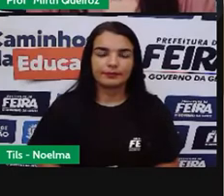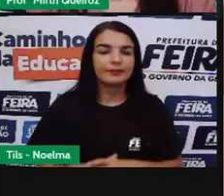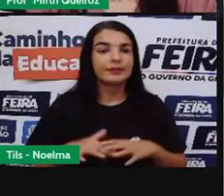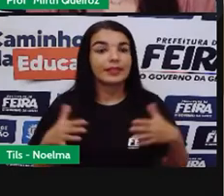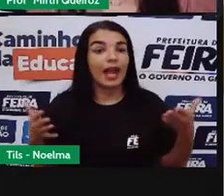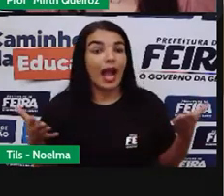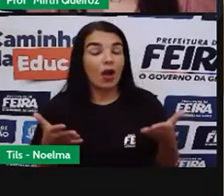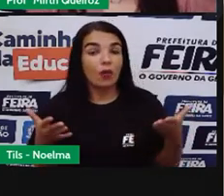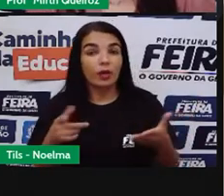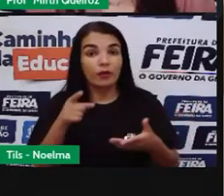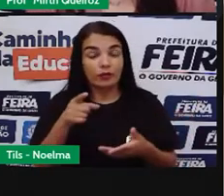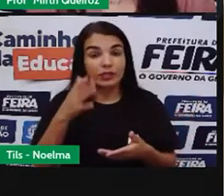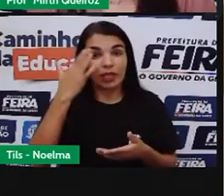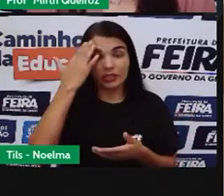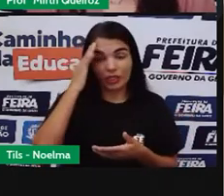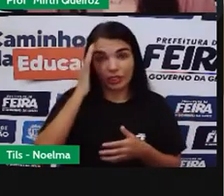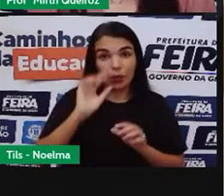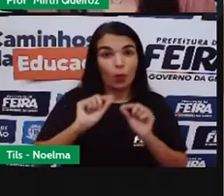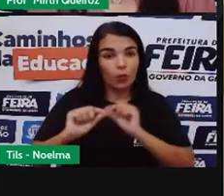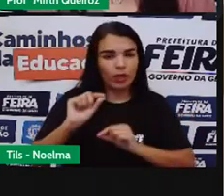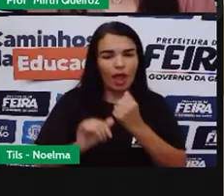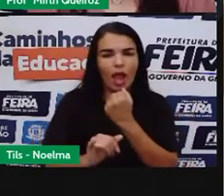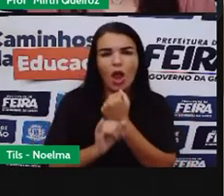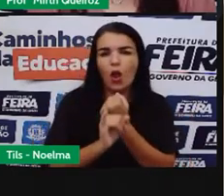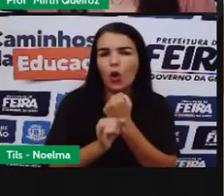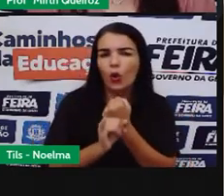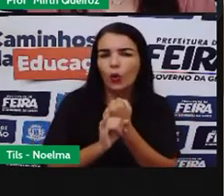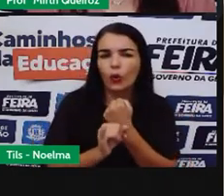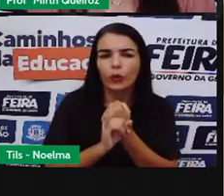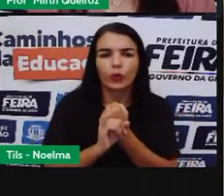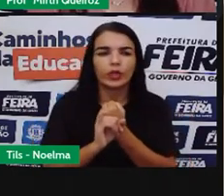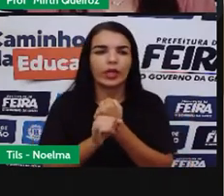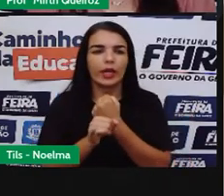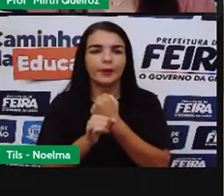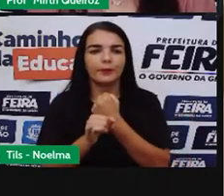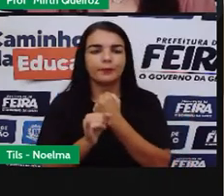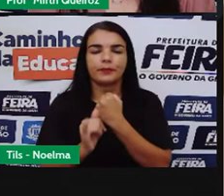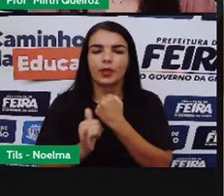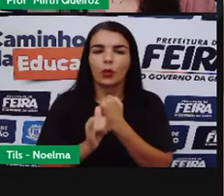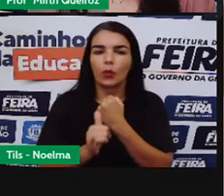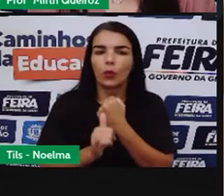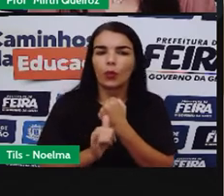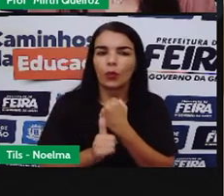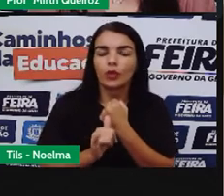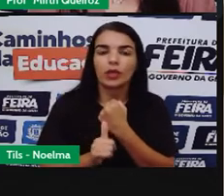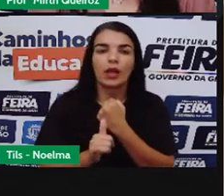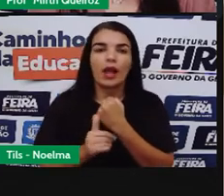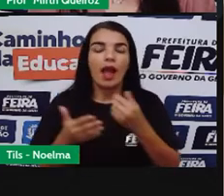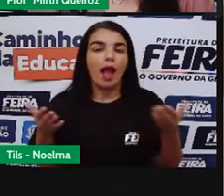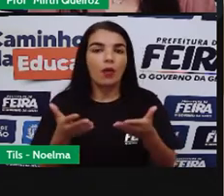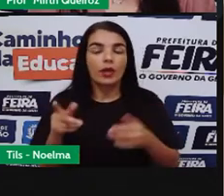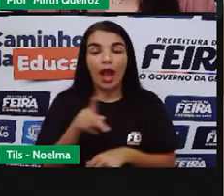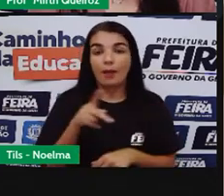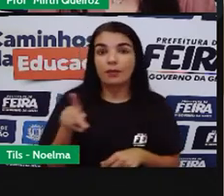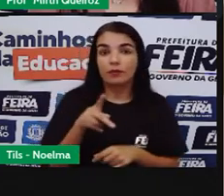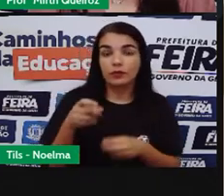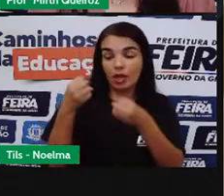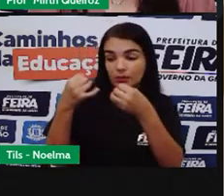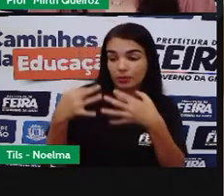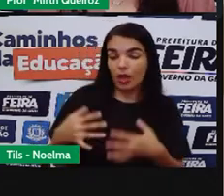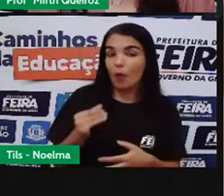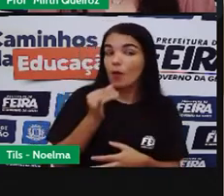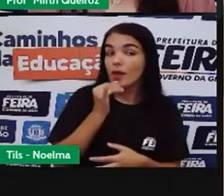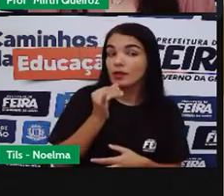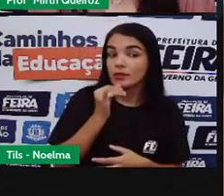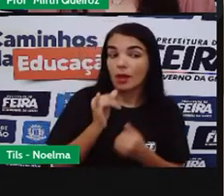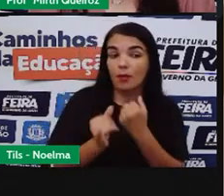Agora que vocês já entenderam o que é uma crônica, a Pró trouxe aqui para vocês um exemplo de